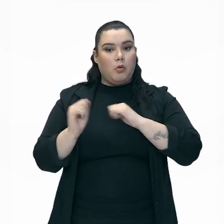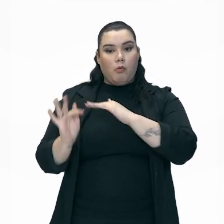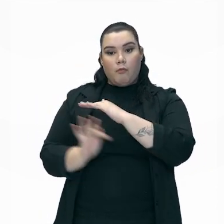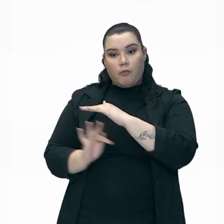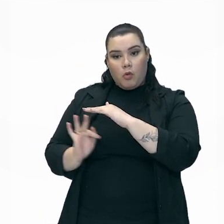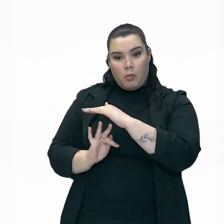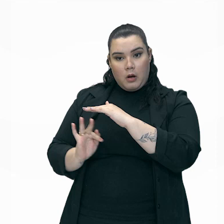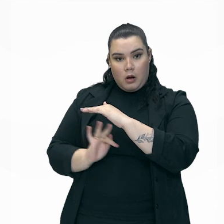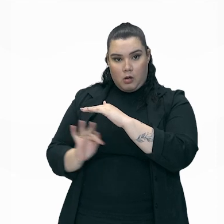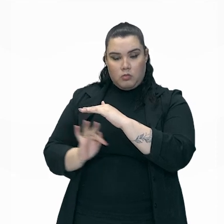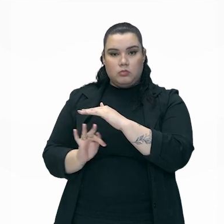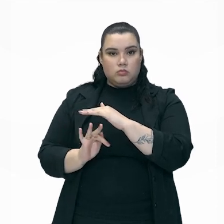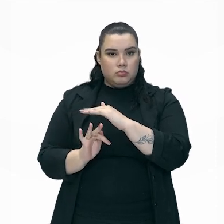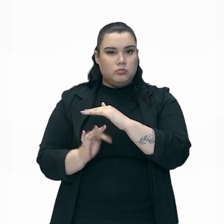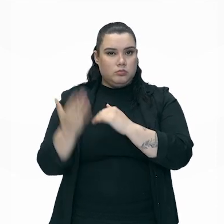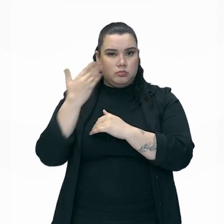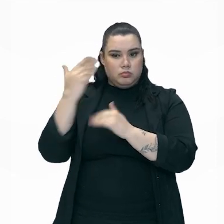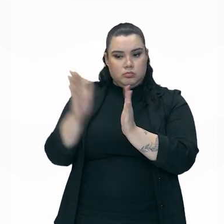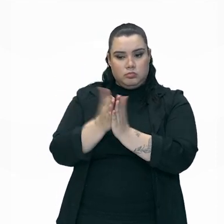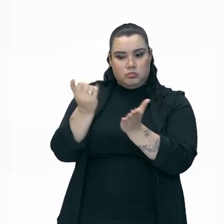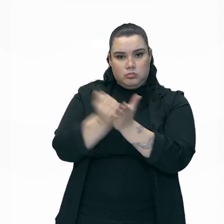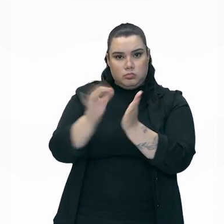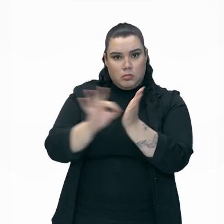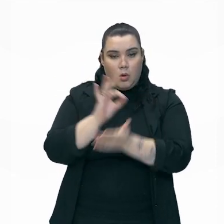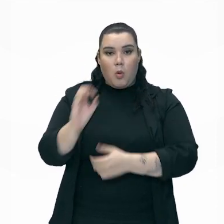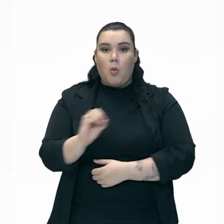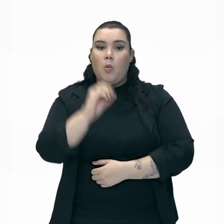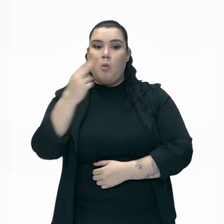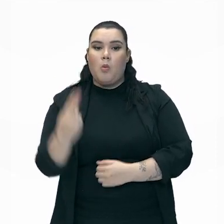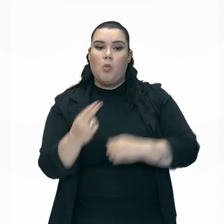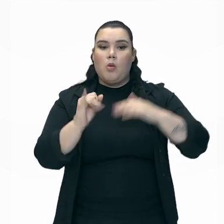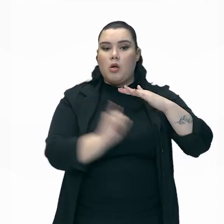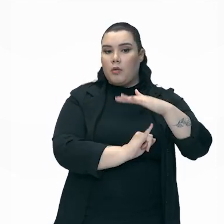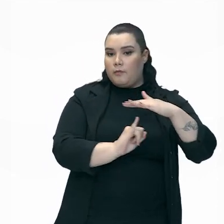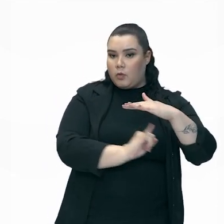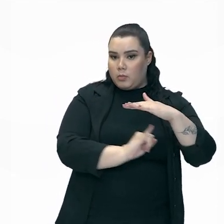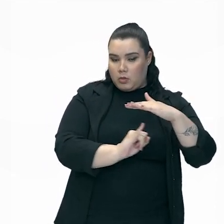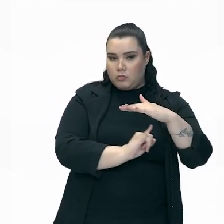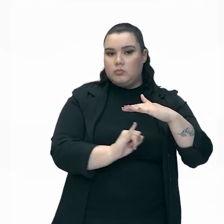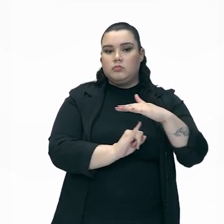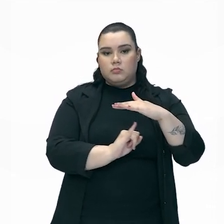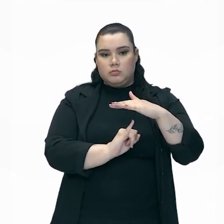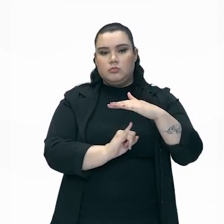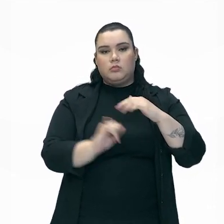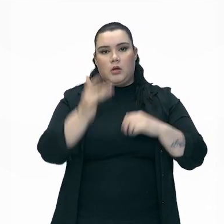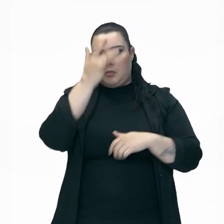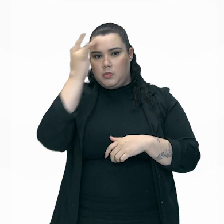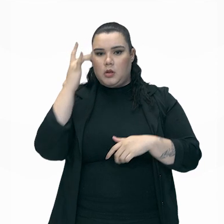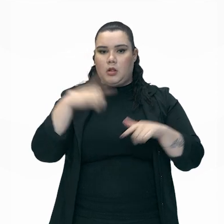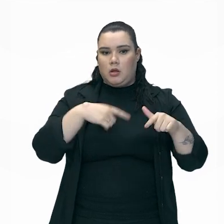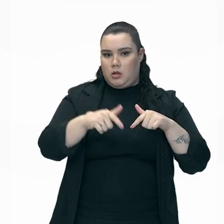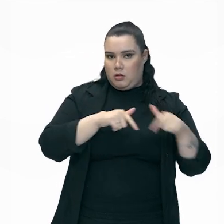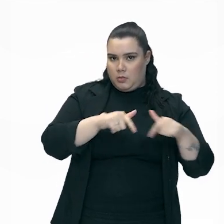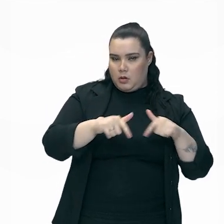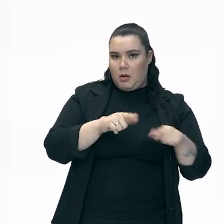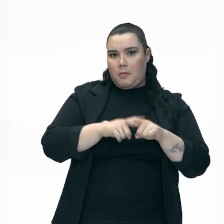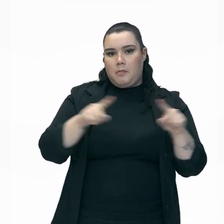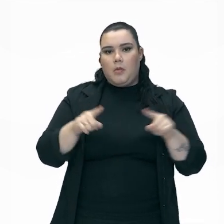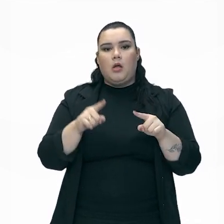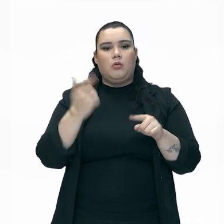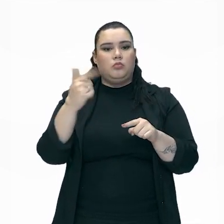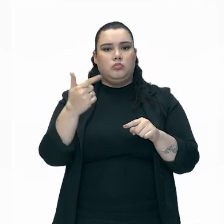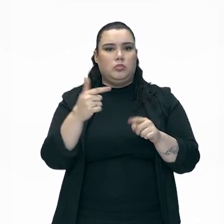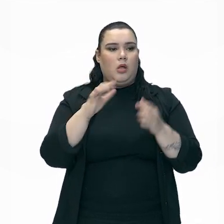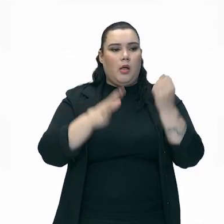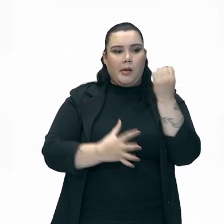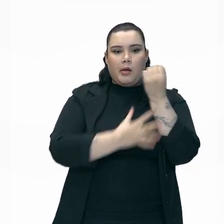como é o caso aí da imagem, mas ele também pode ser informal quando a pessoa está fazendo alguma atividade, mas ela não tem